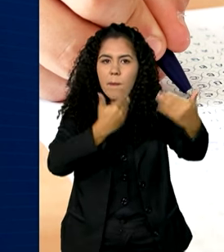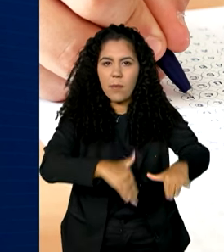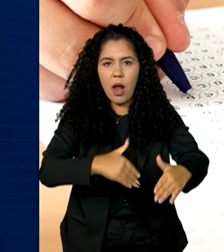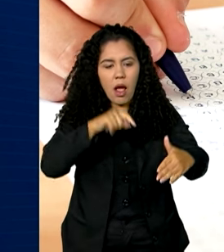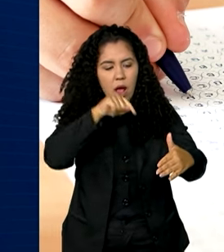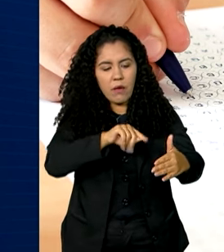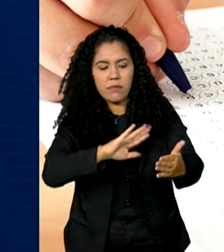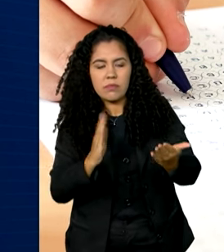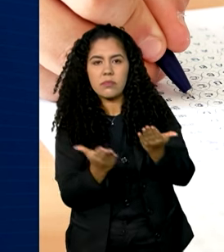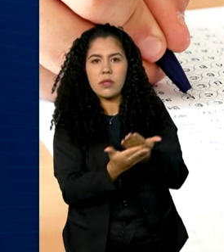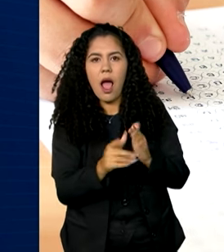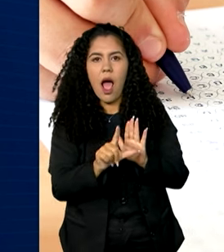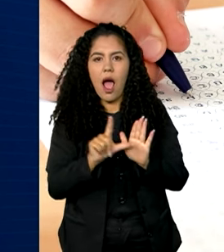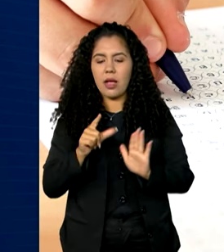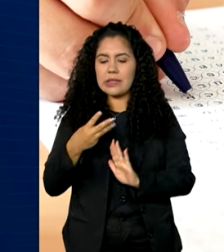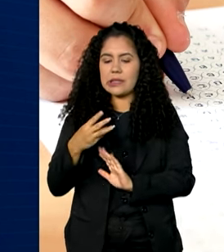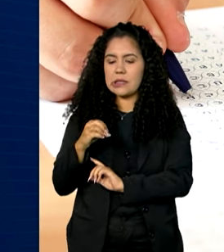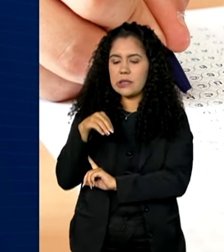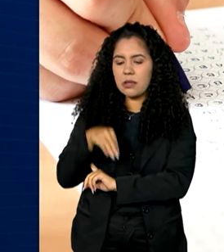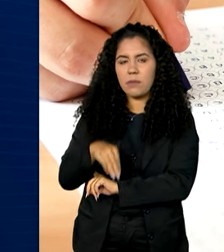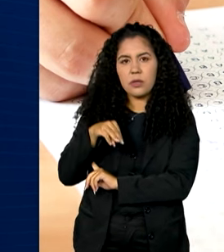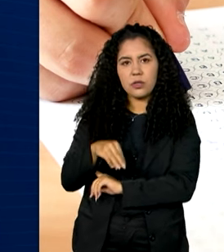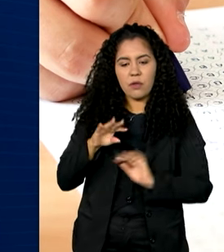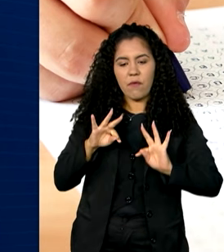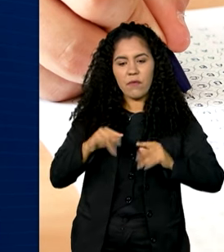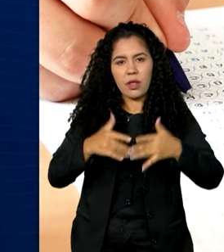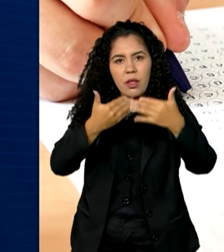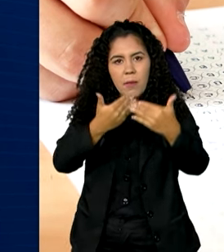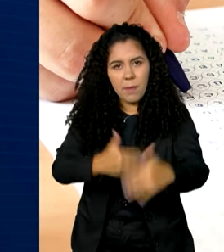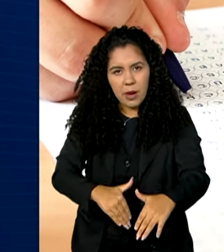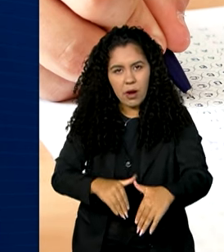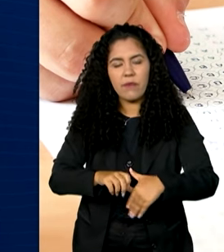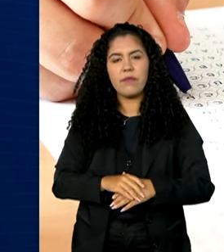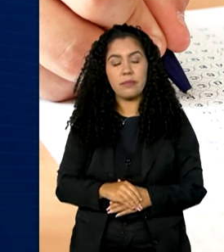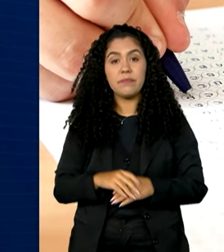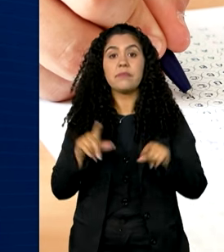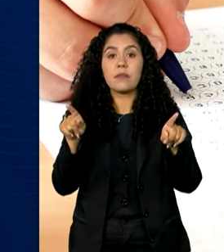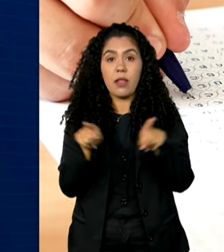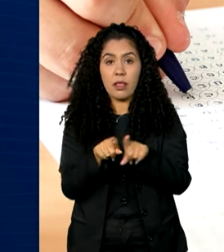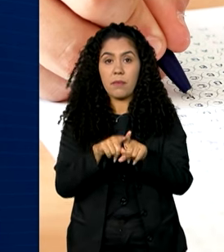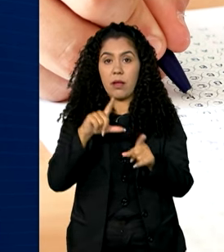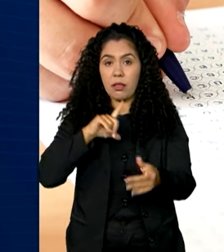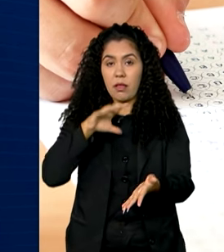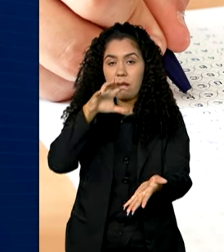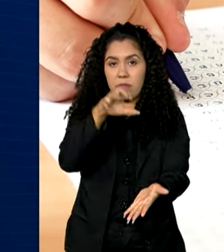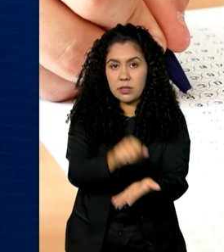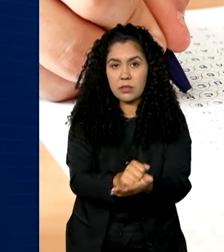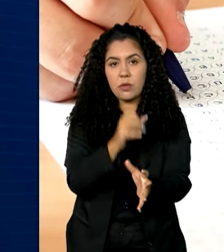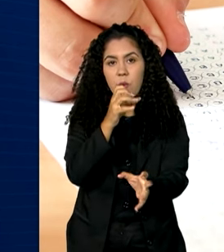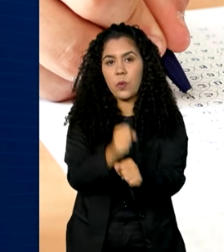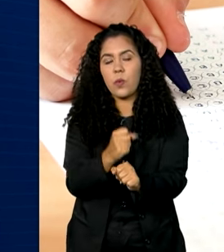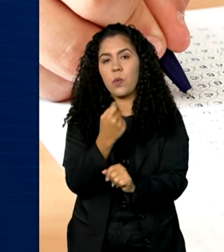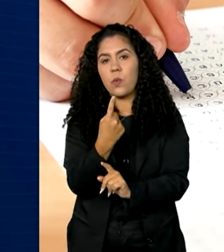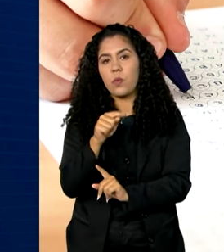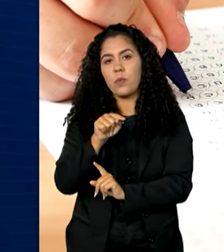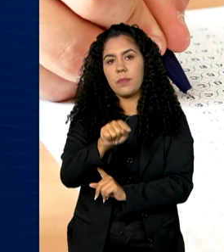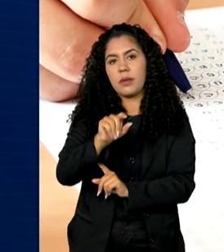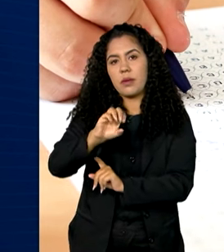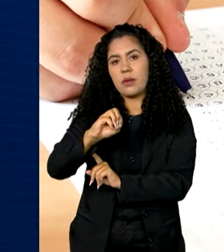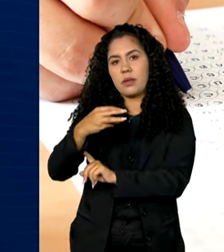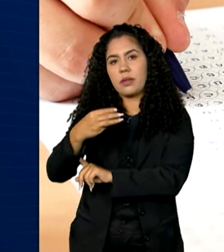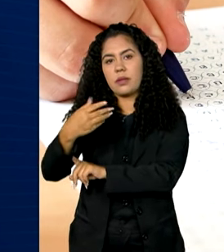antes dos 30 minutos finais da aplicação. Foram registradas 1.037